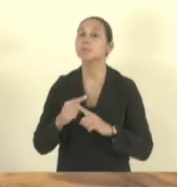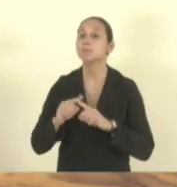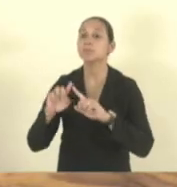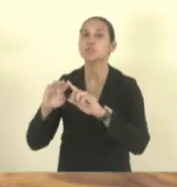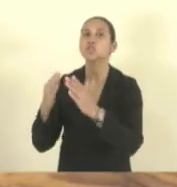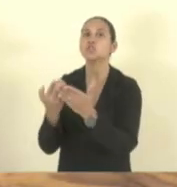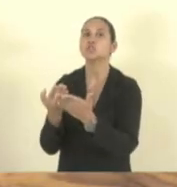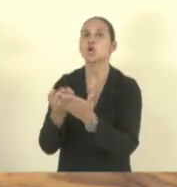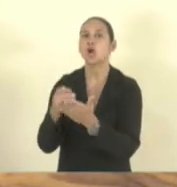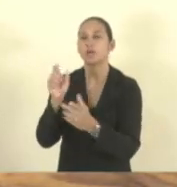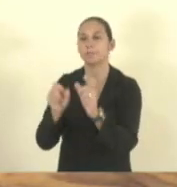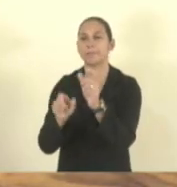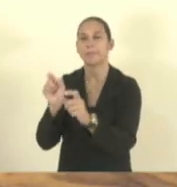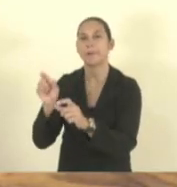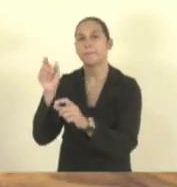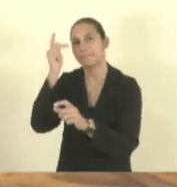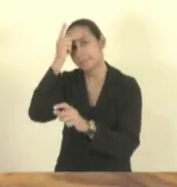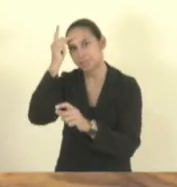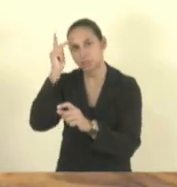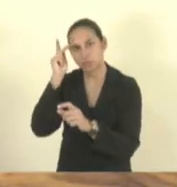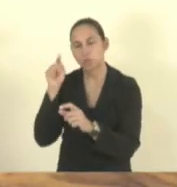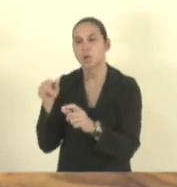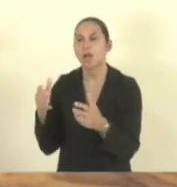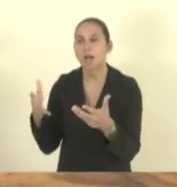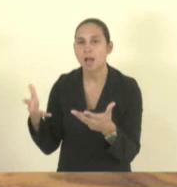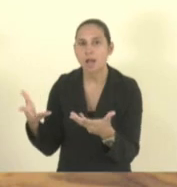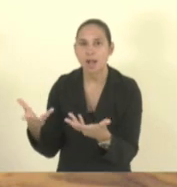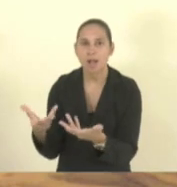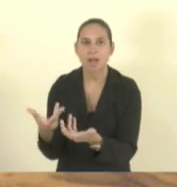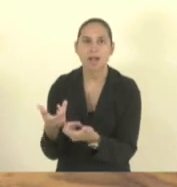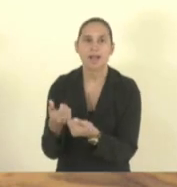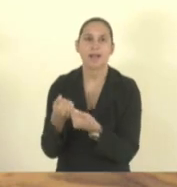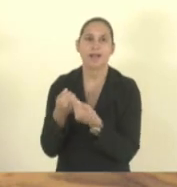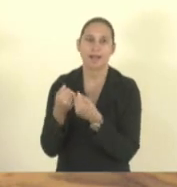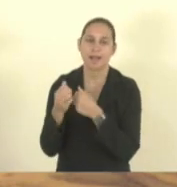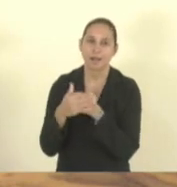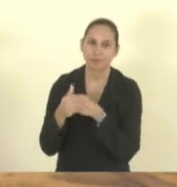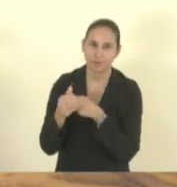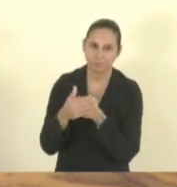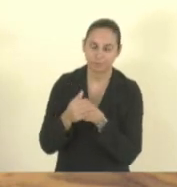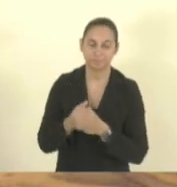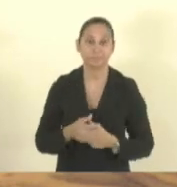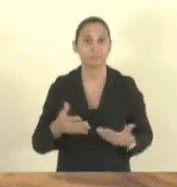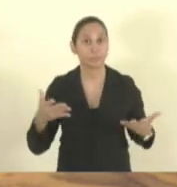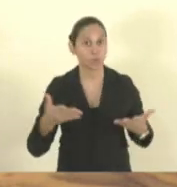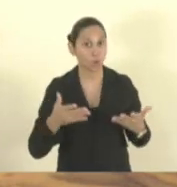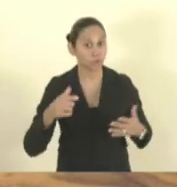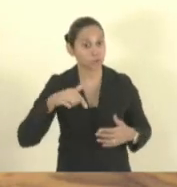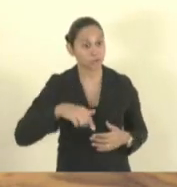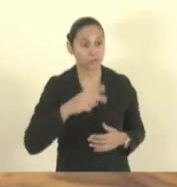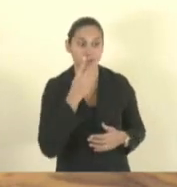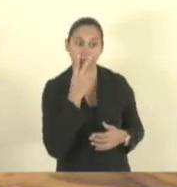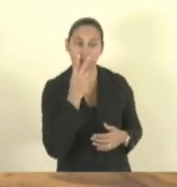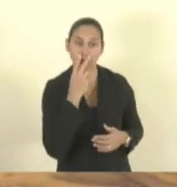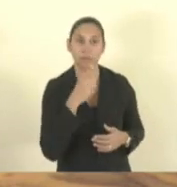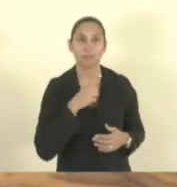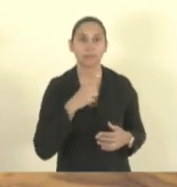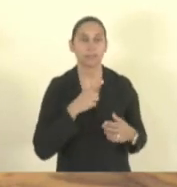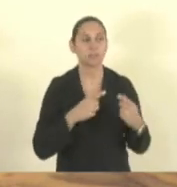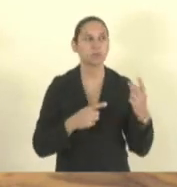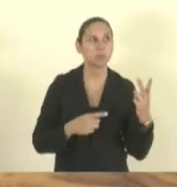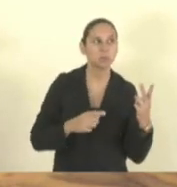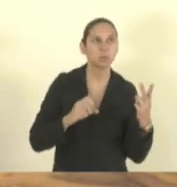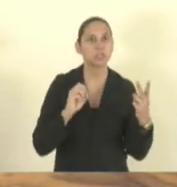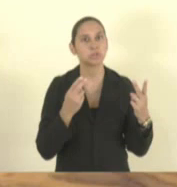Hoje, nós temos, na grande vitória, duas ou três escolas que fazem um trabalho